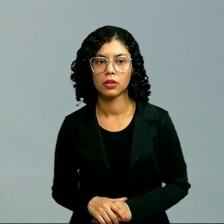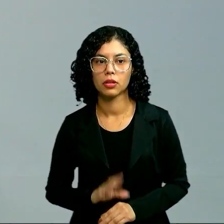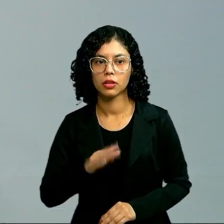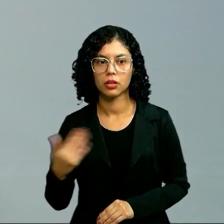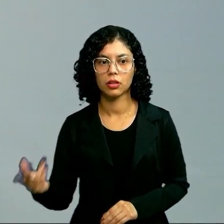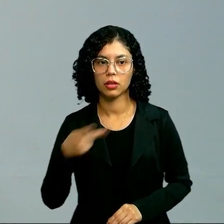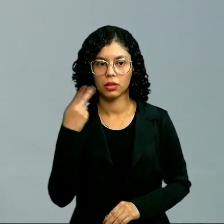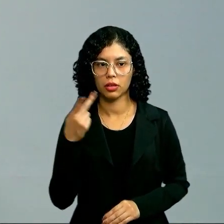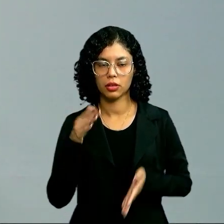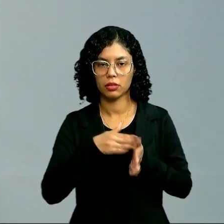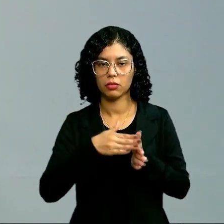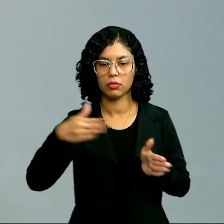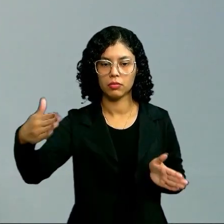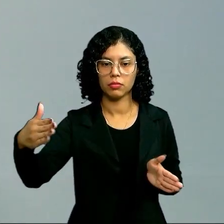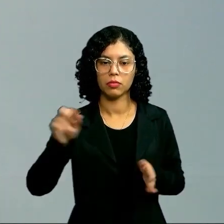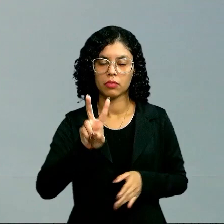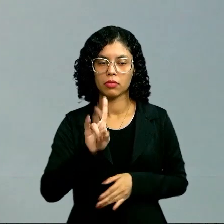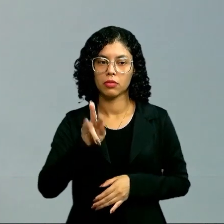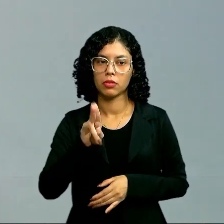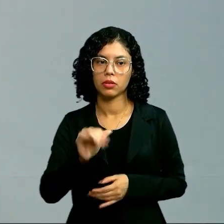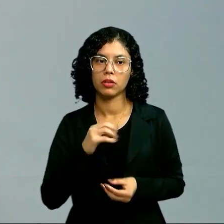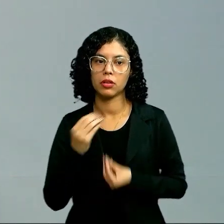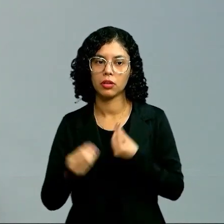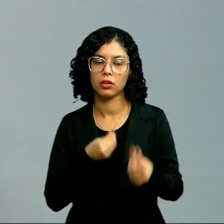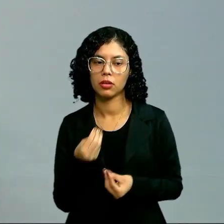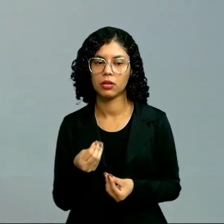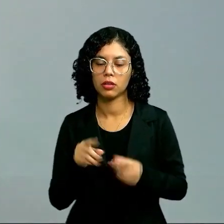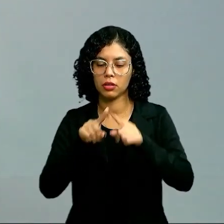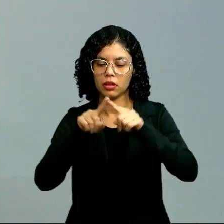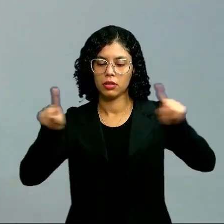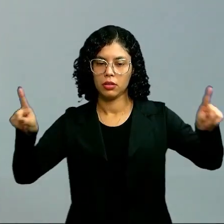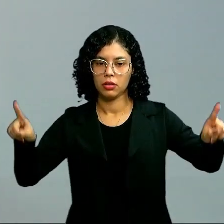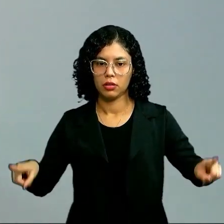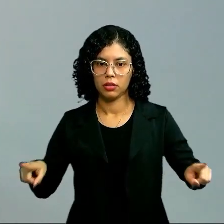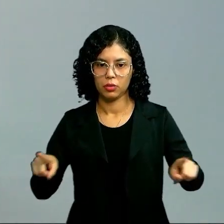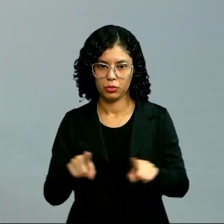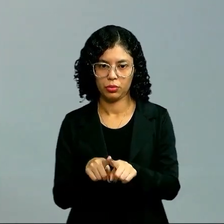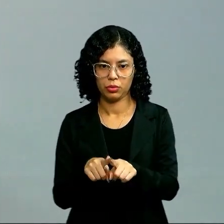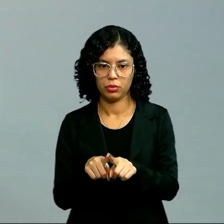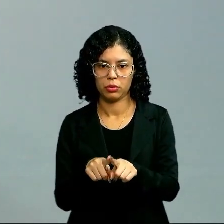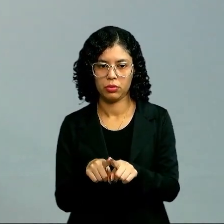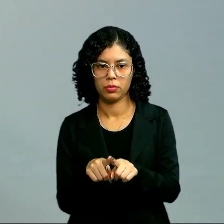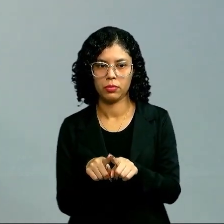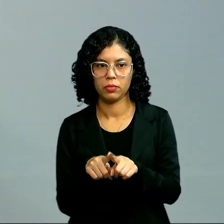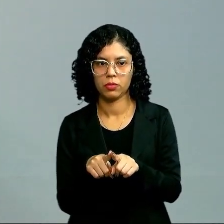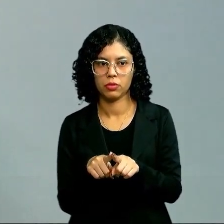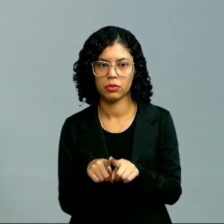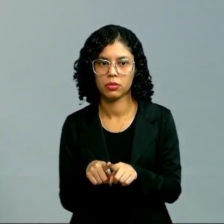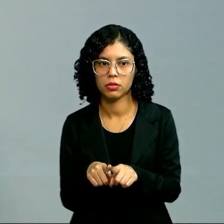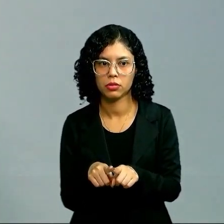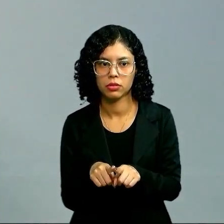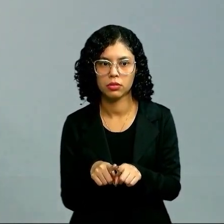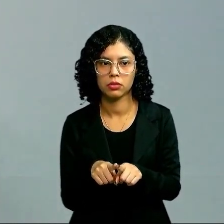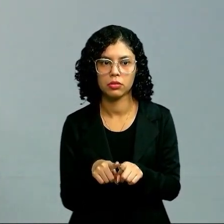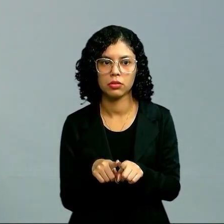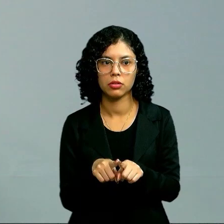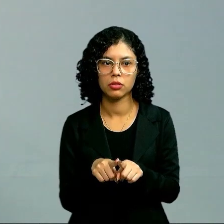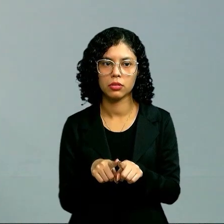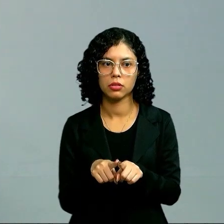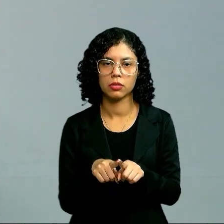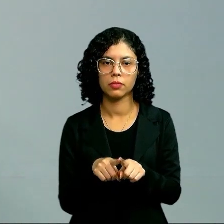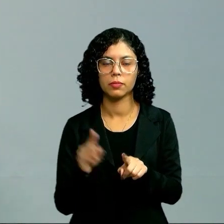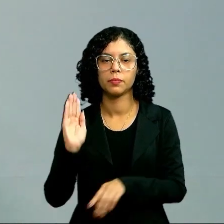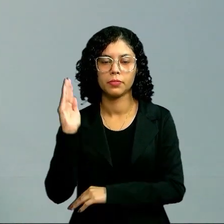Quando se fala nessa parte da viga, é quando a gente tem aquela, um usado, periodicamente, uma